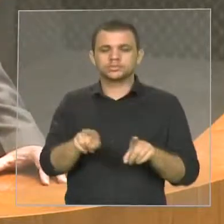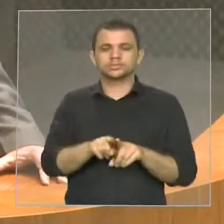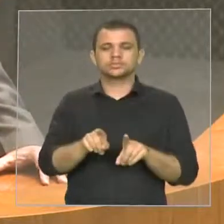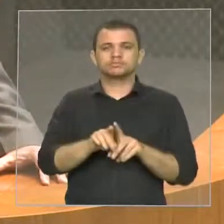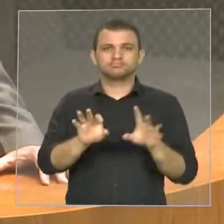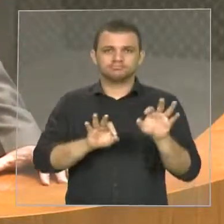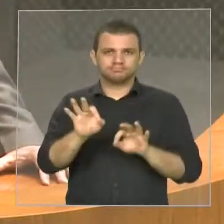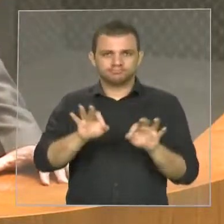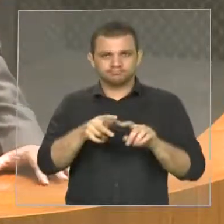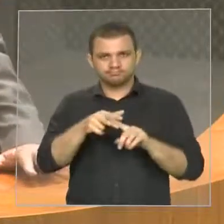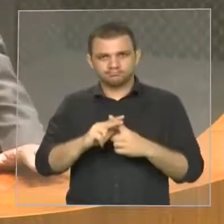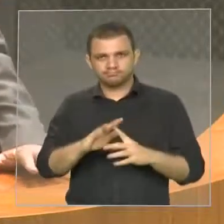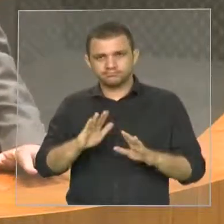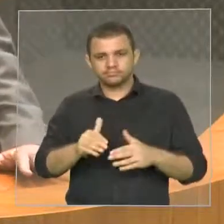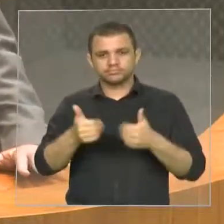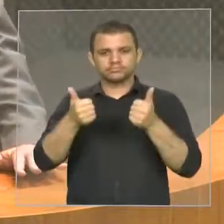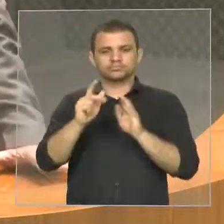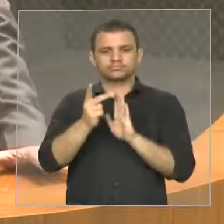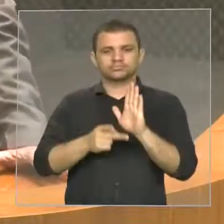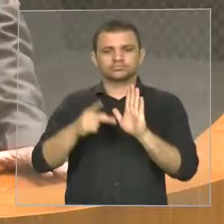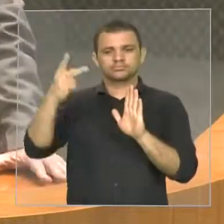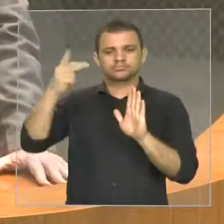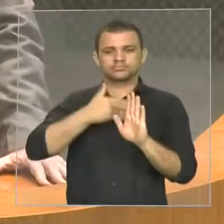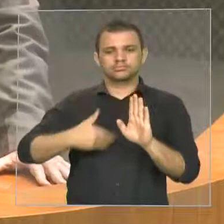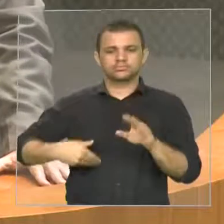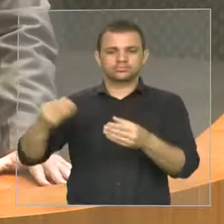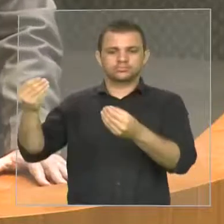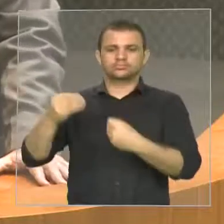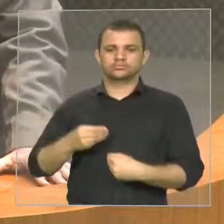chegam aqui do Executivo. Se trata exclusivamente disso.